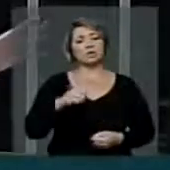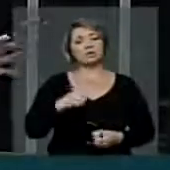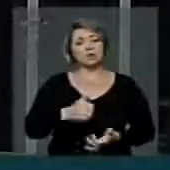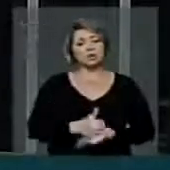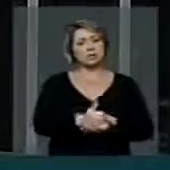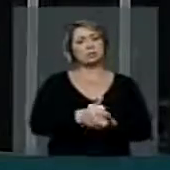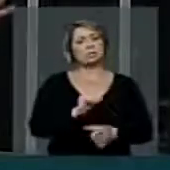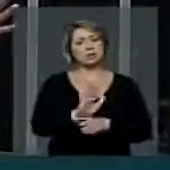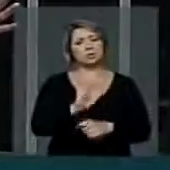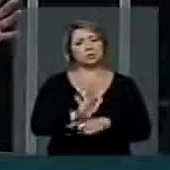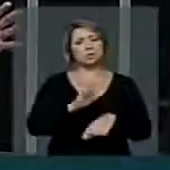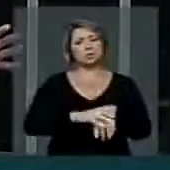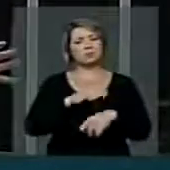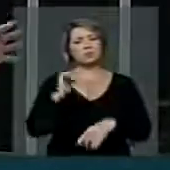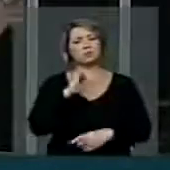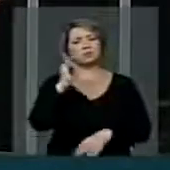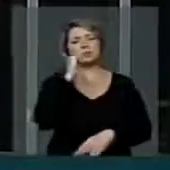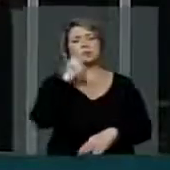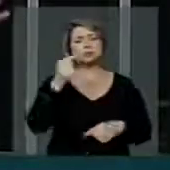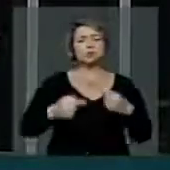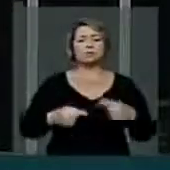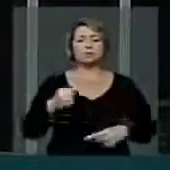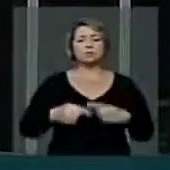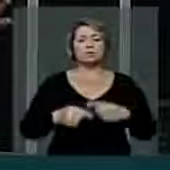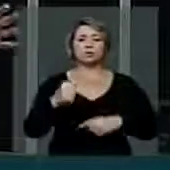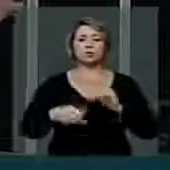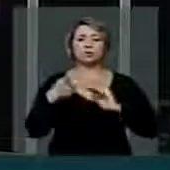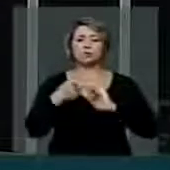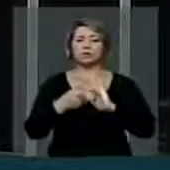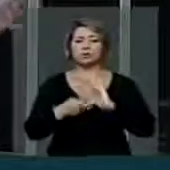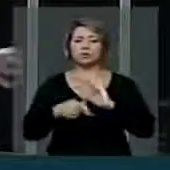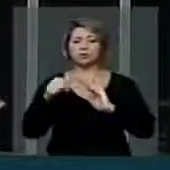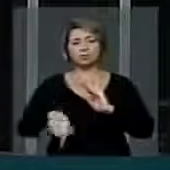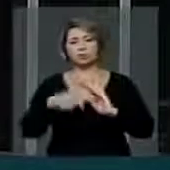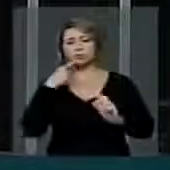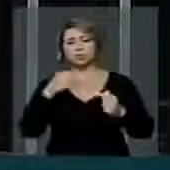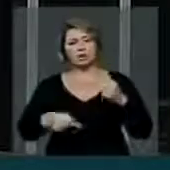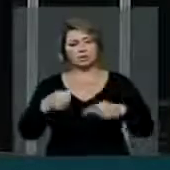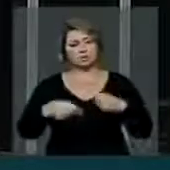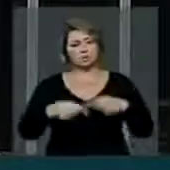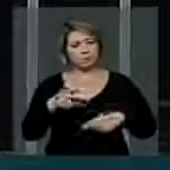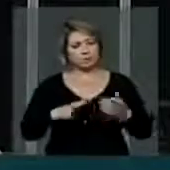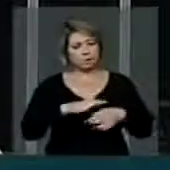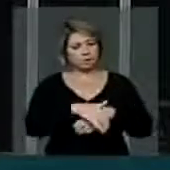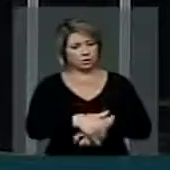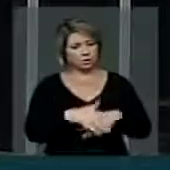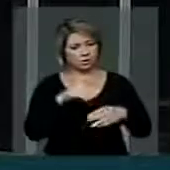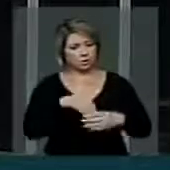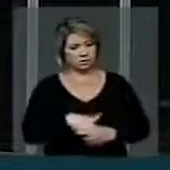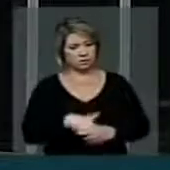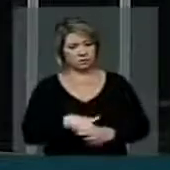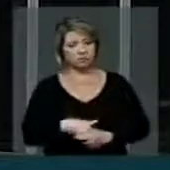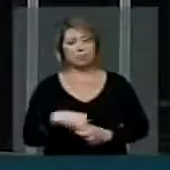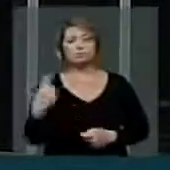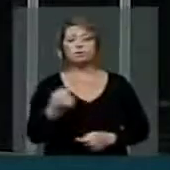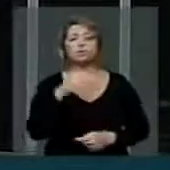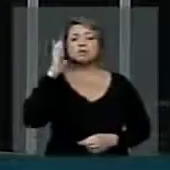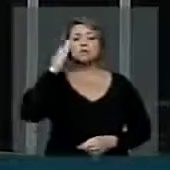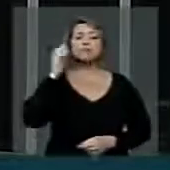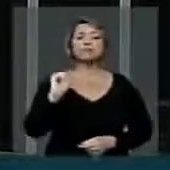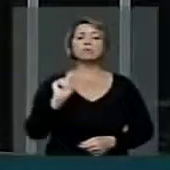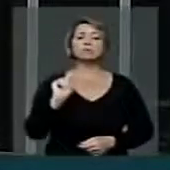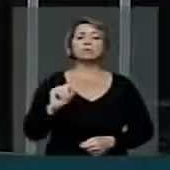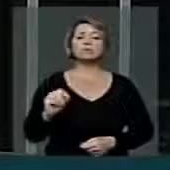sobre dúvidas, o mais polêmico de todo o projeto aqui que nós estamos apreciando na noite de hoje. O entendimento alcançado